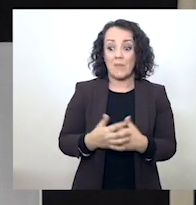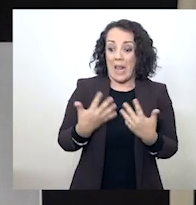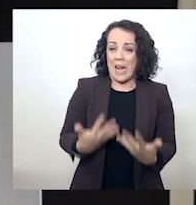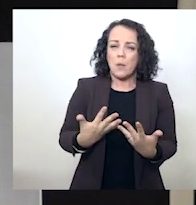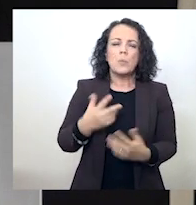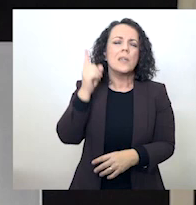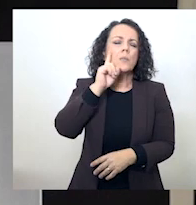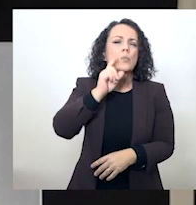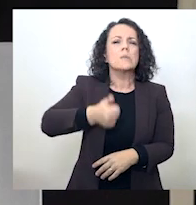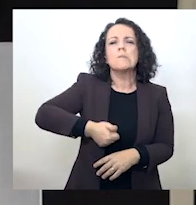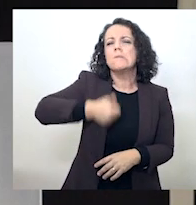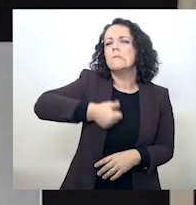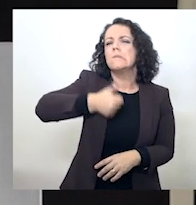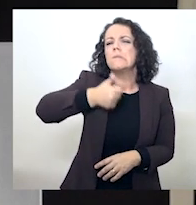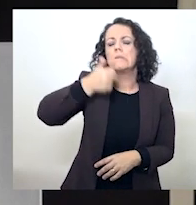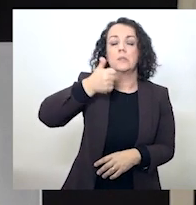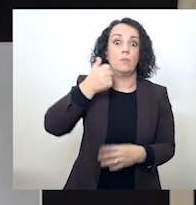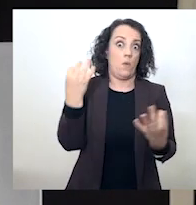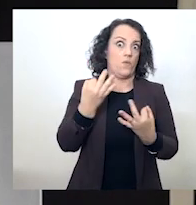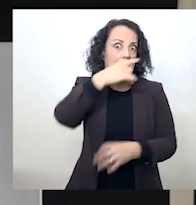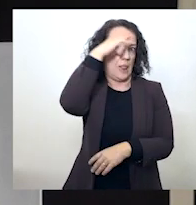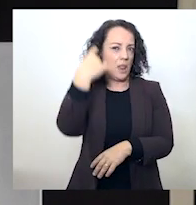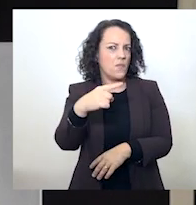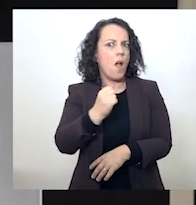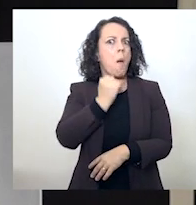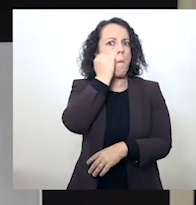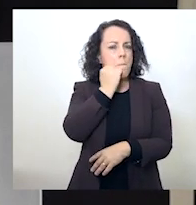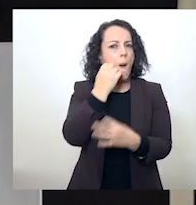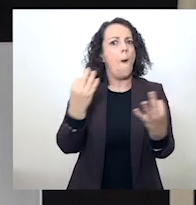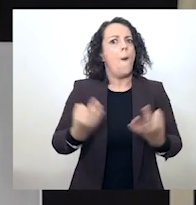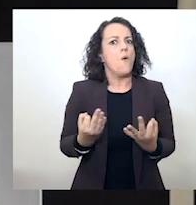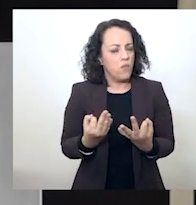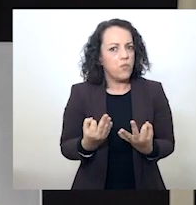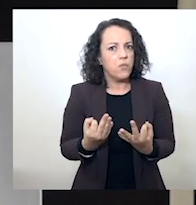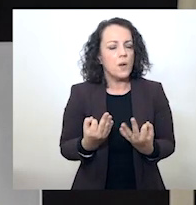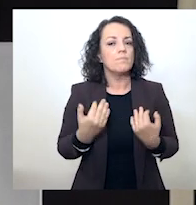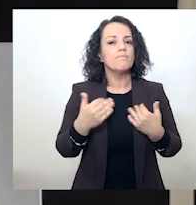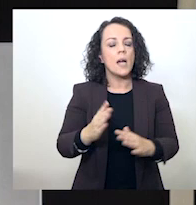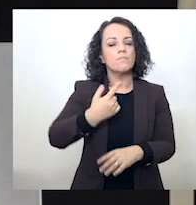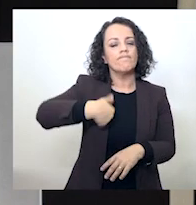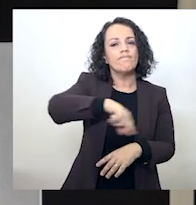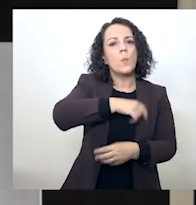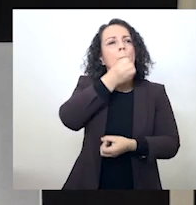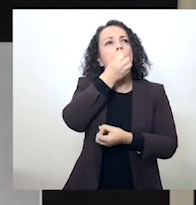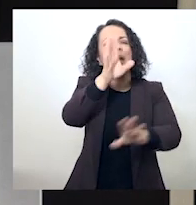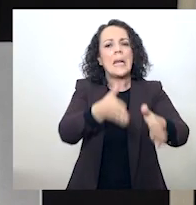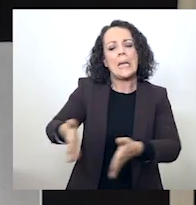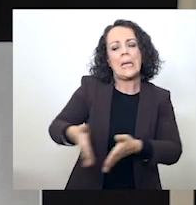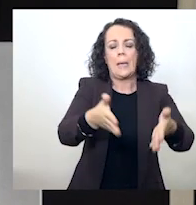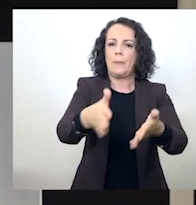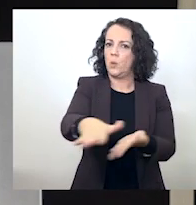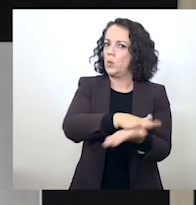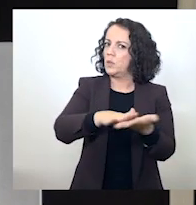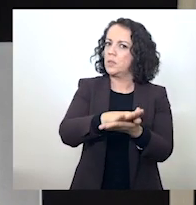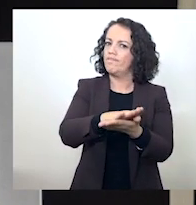momentos mais difíceis e mesmo mais dramáticos é não perder a linha de rumo, não perder a